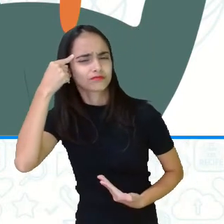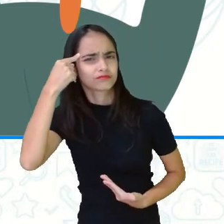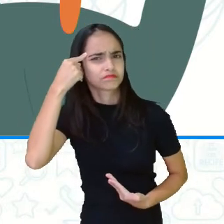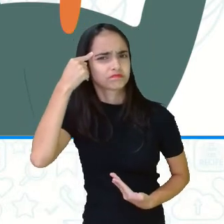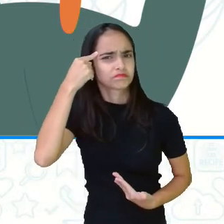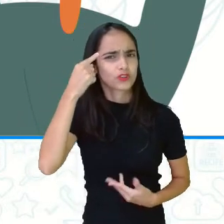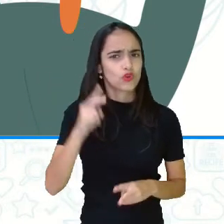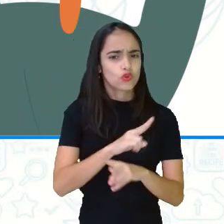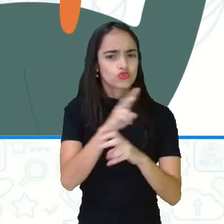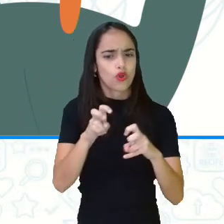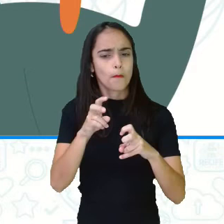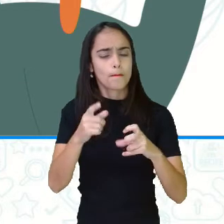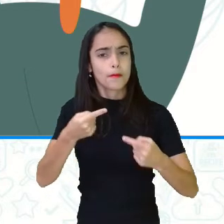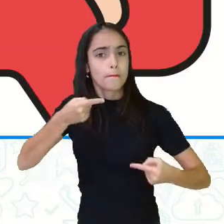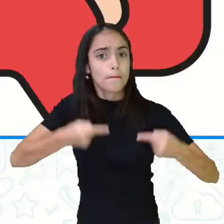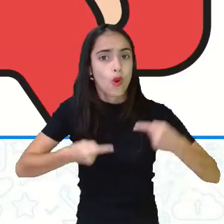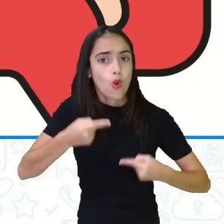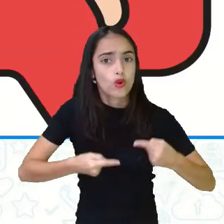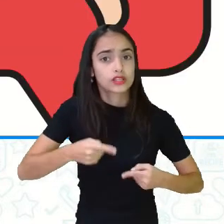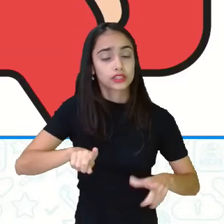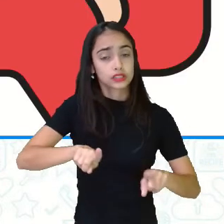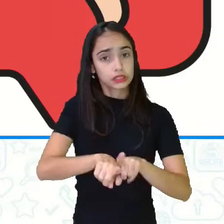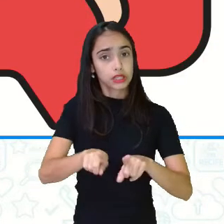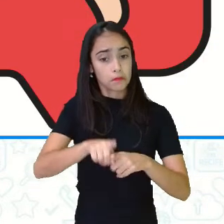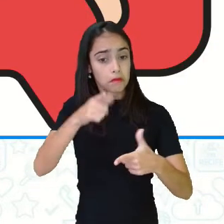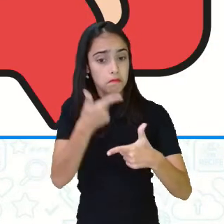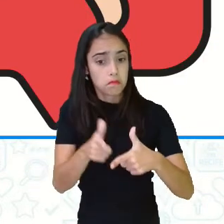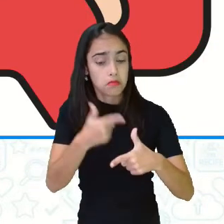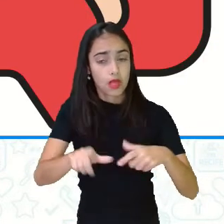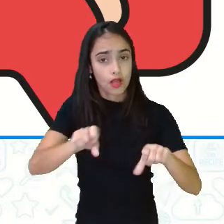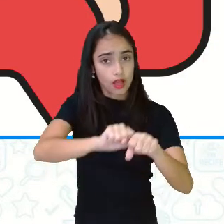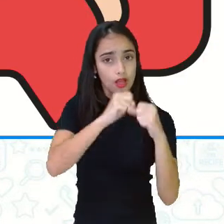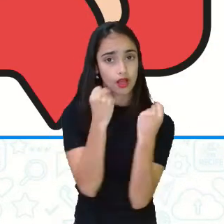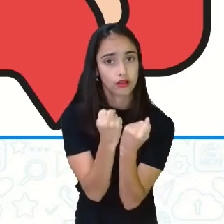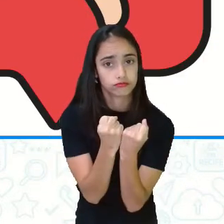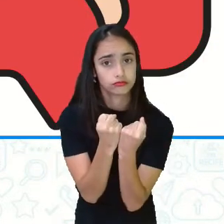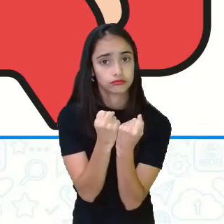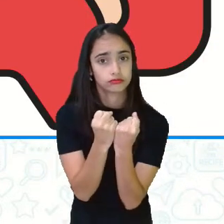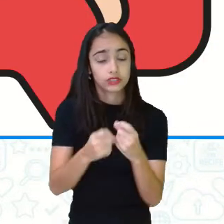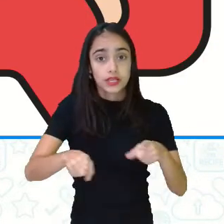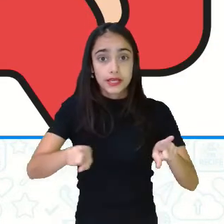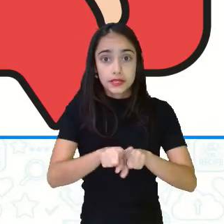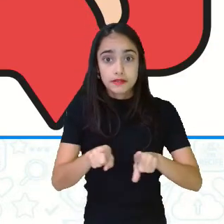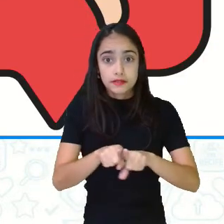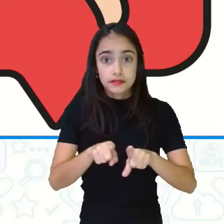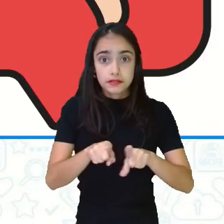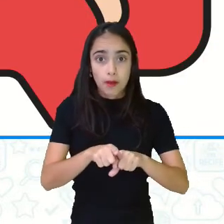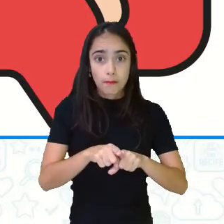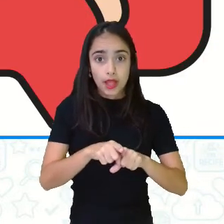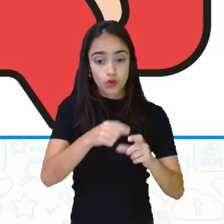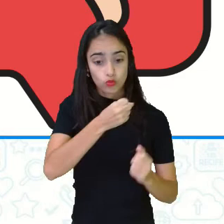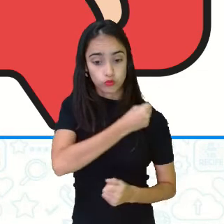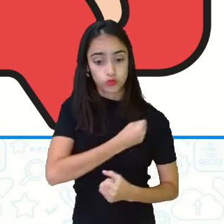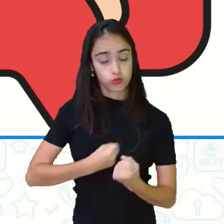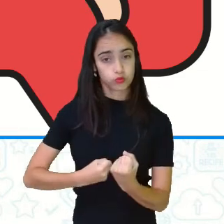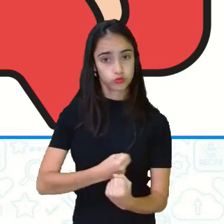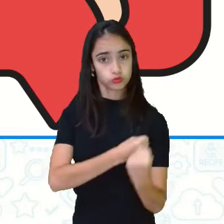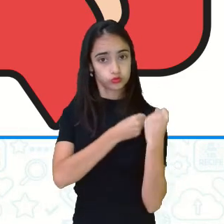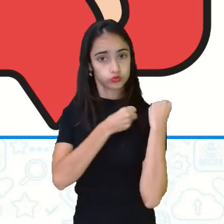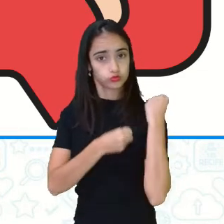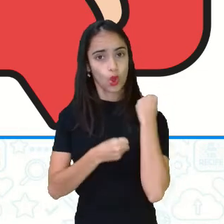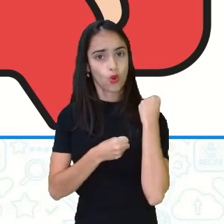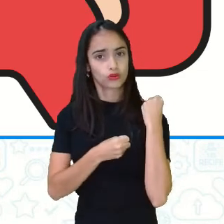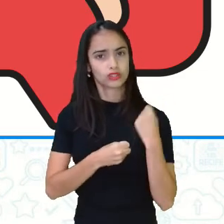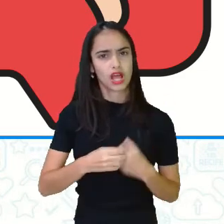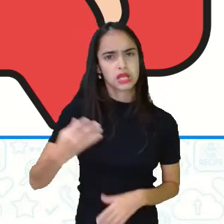políticos e os problemas sociais. E, além disso, esses soldados se sentiram desvalorizados após a